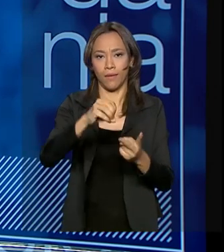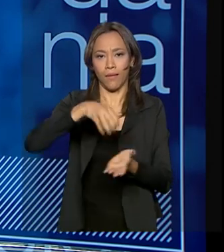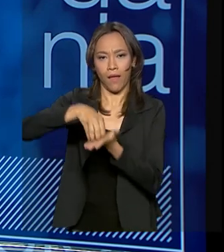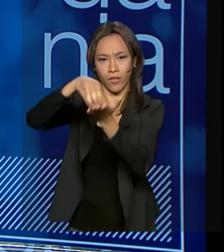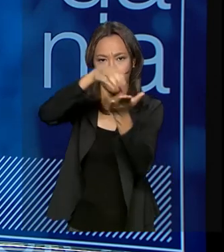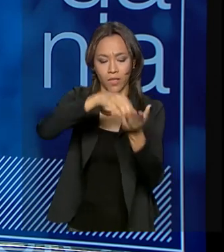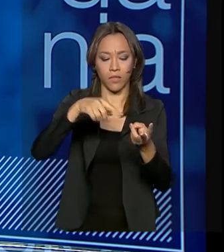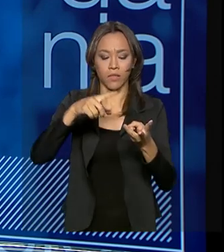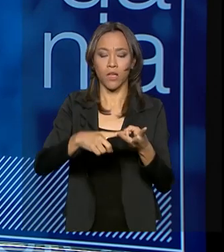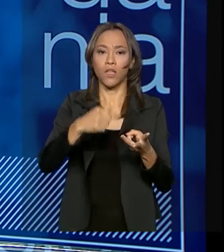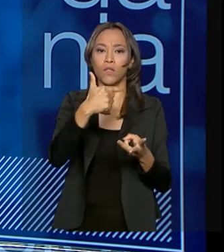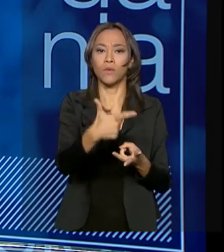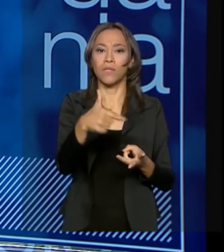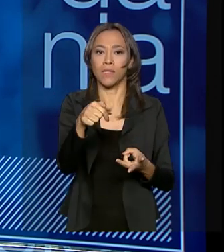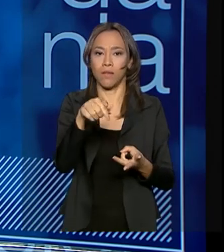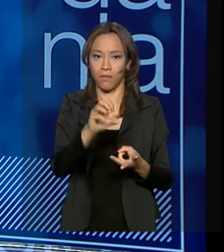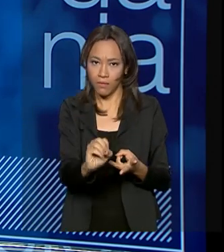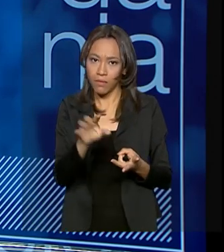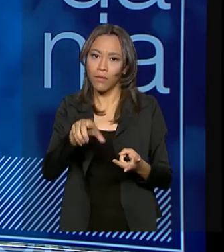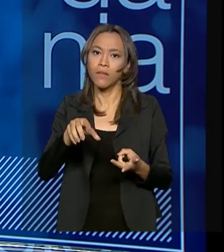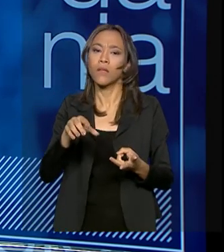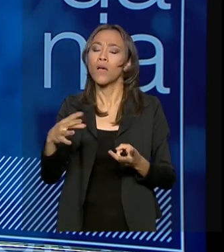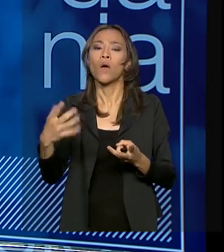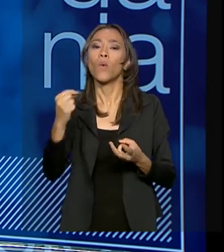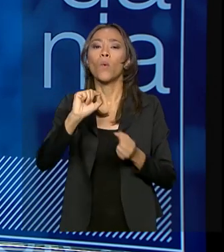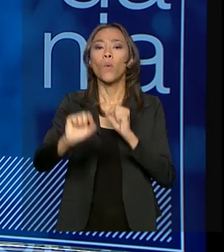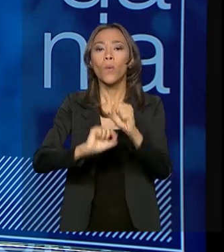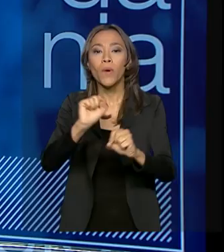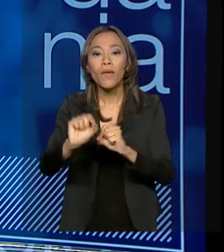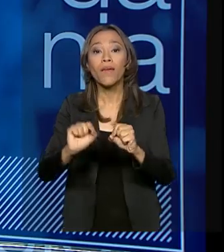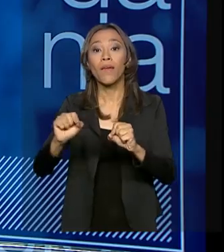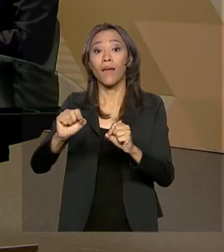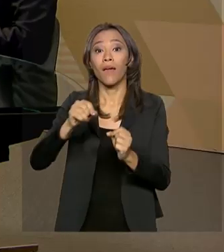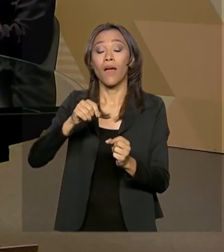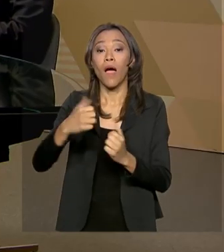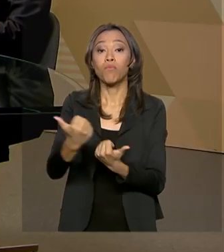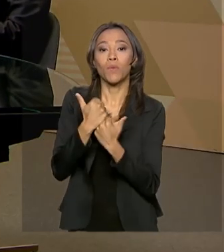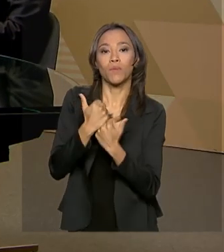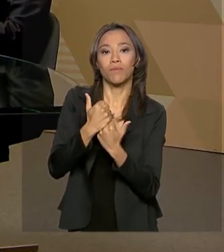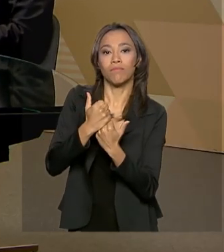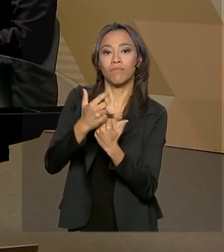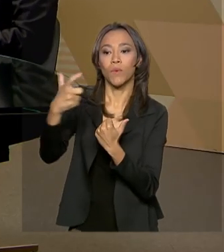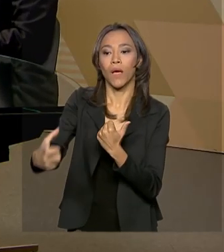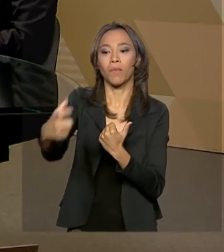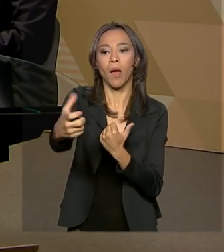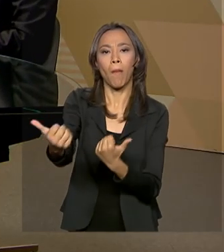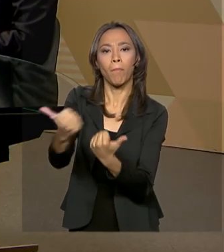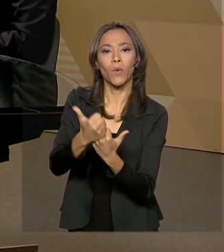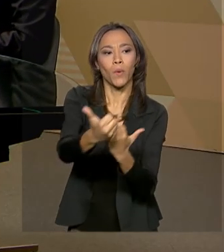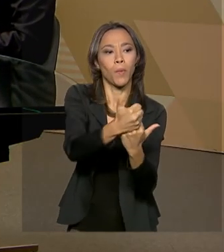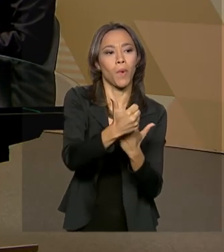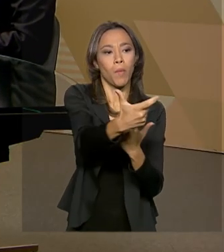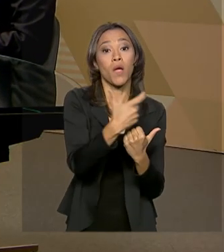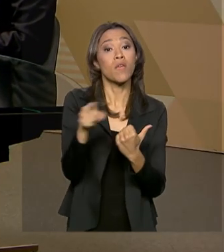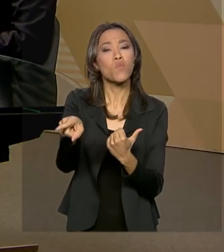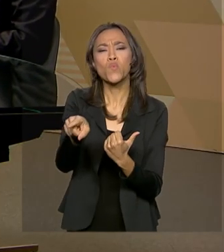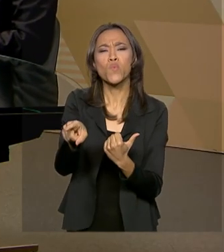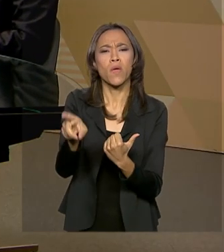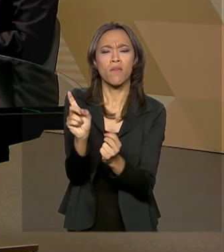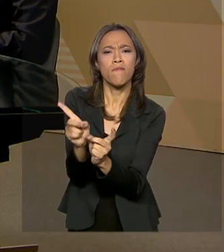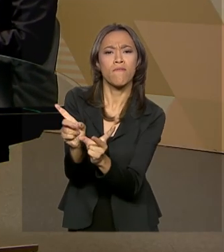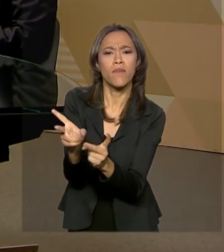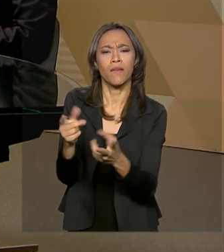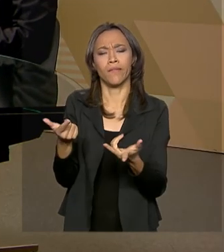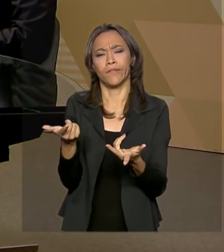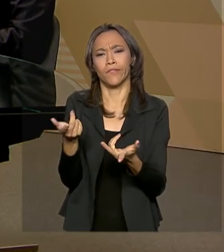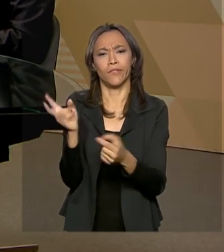270 correspondentes exclusivos. O que é um correspondente exclusivo? É um correspondente que vende o crédito imobiliário